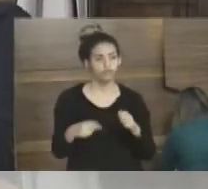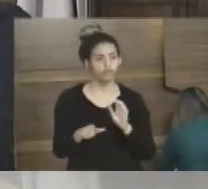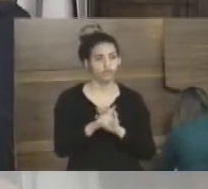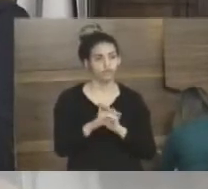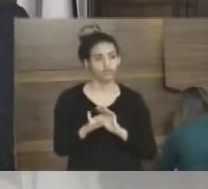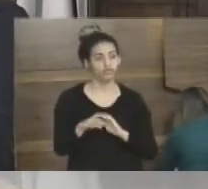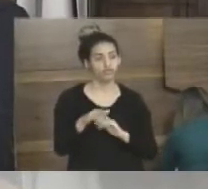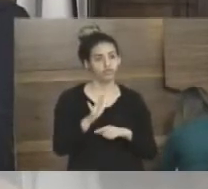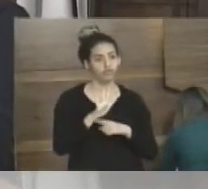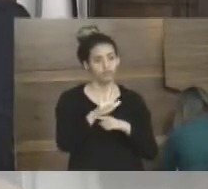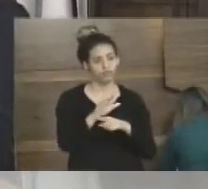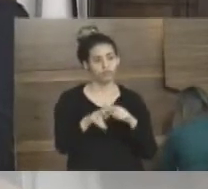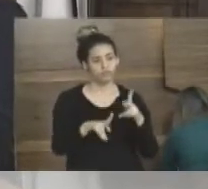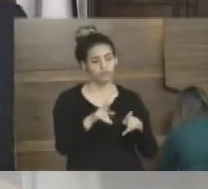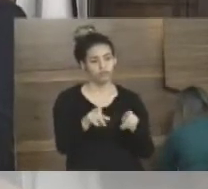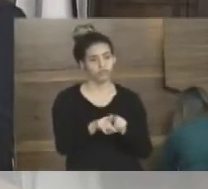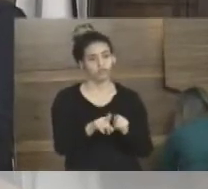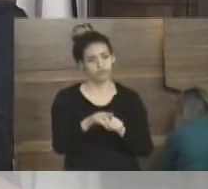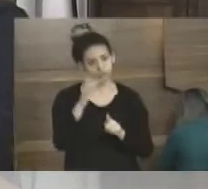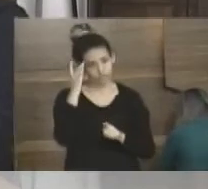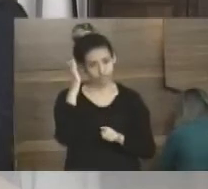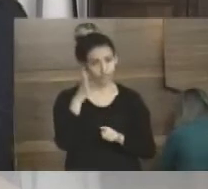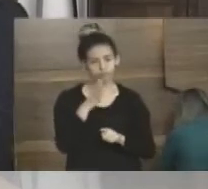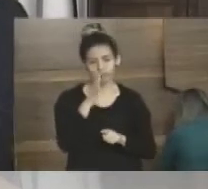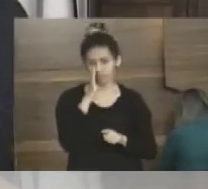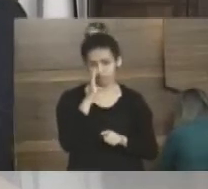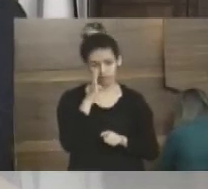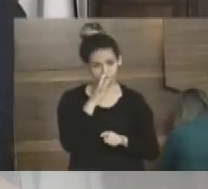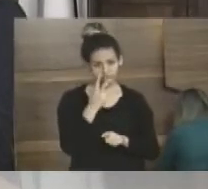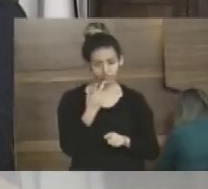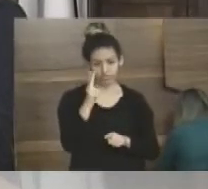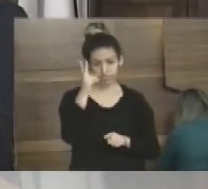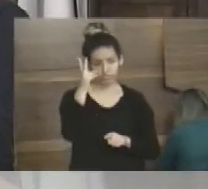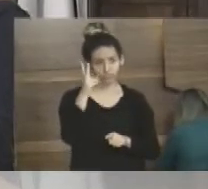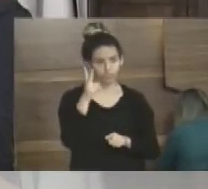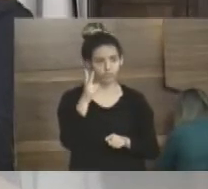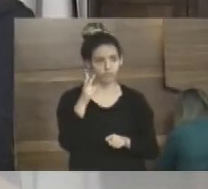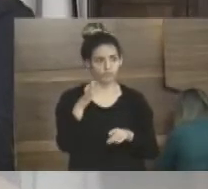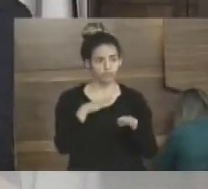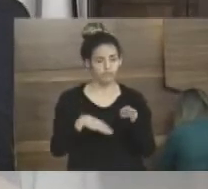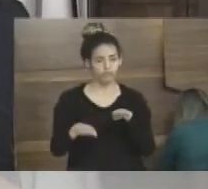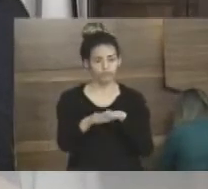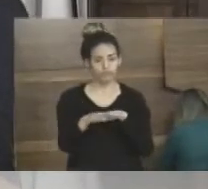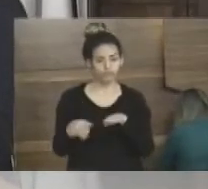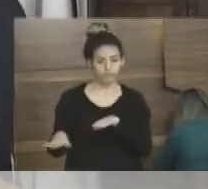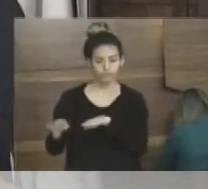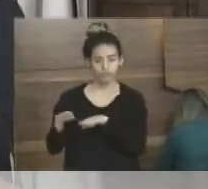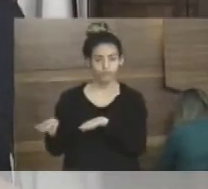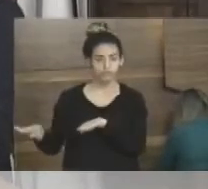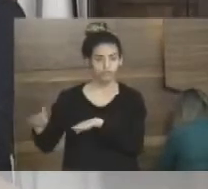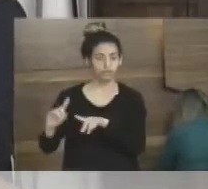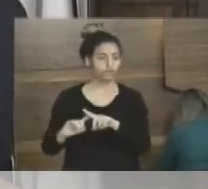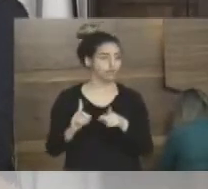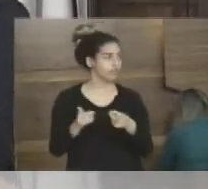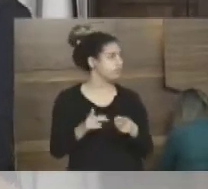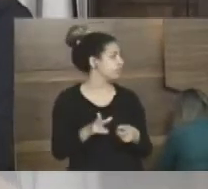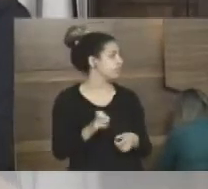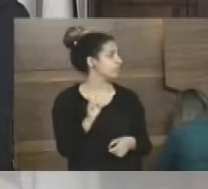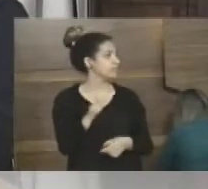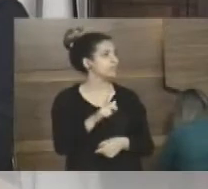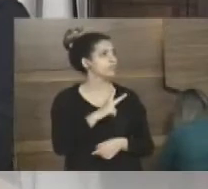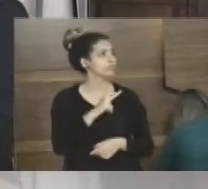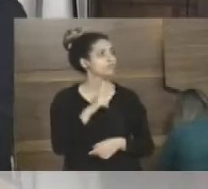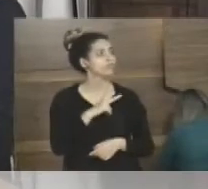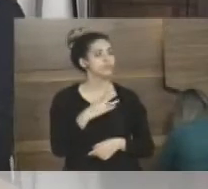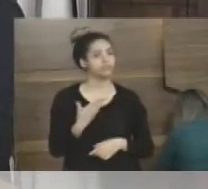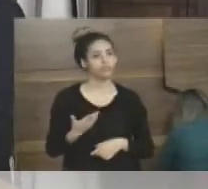Em prol da nossa população, também acho um absurdo o valor do estacionamento do Shopping Piratas, mas o shopping é privado, o shopping